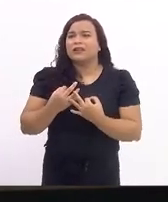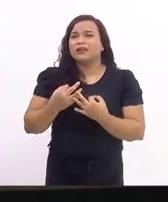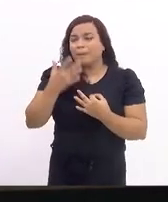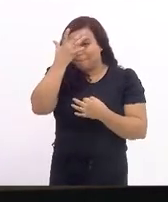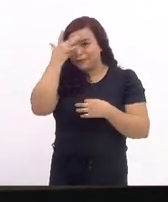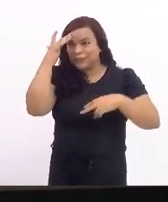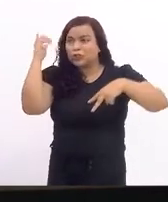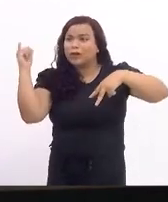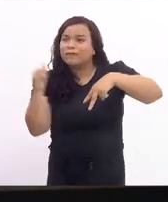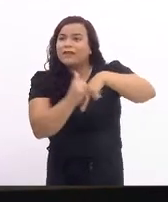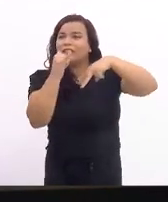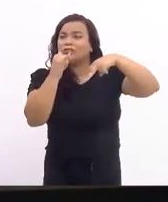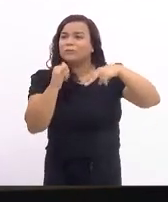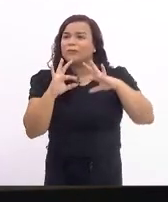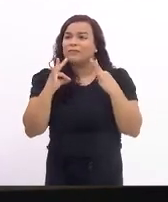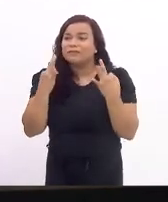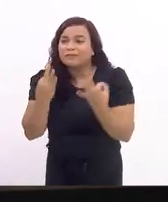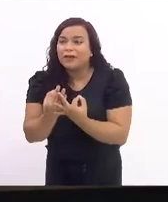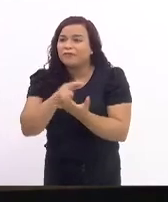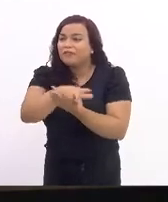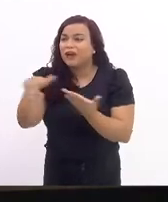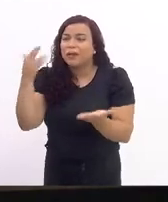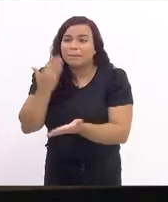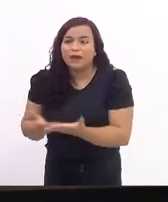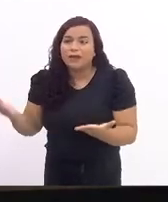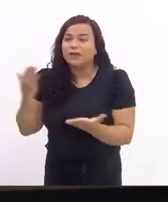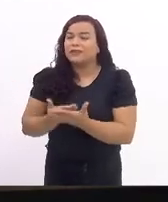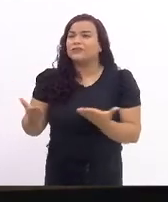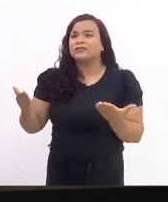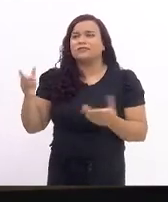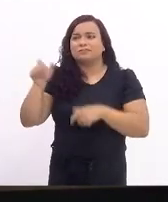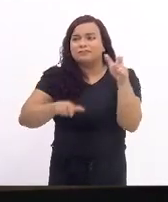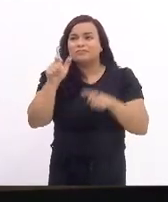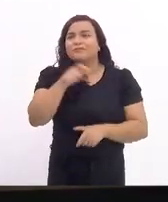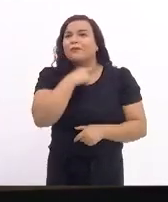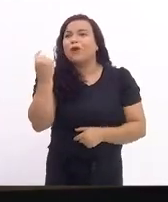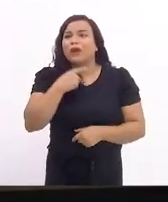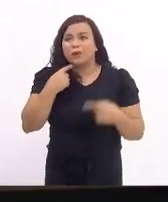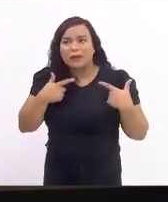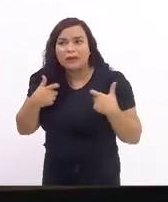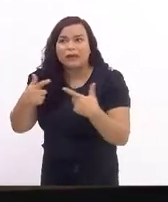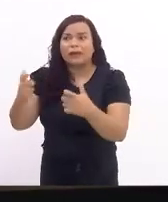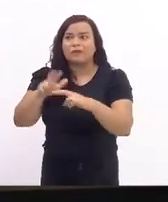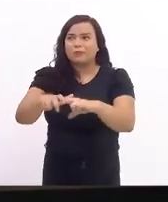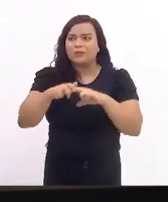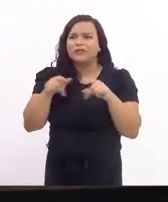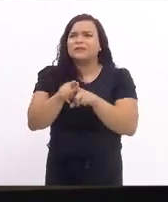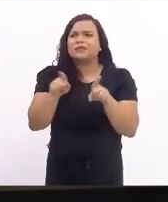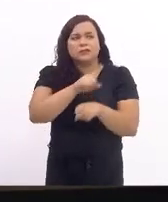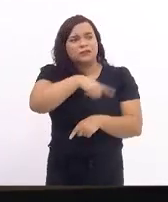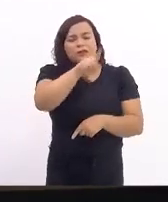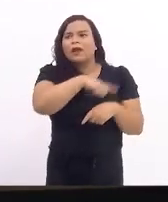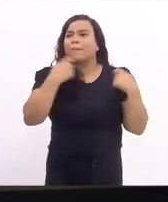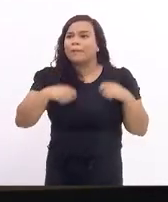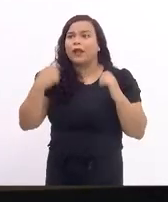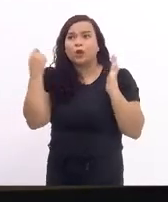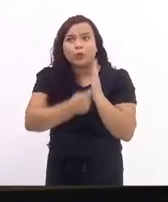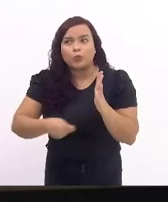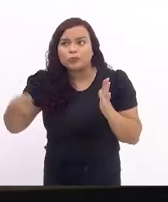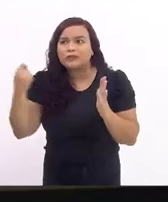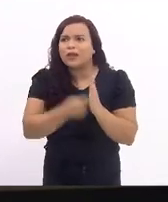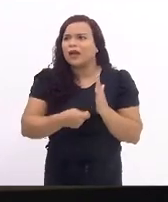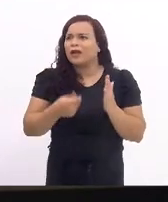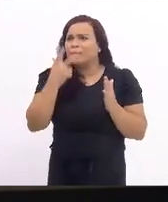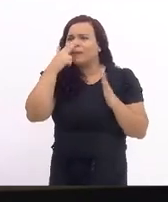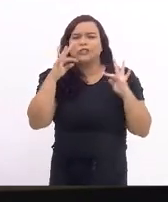famílias que tinham perdido entes queridos ao mesmo tempo em que tinham que lutar numa guerra, quer dizer, é tudo